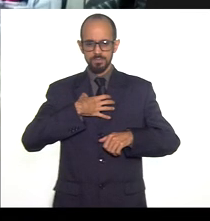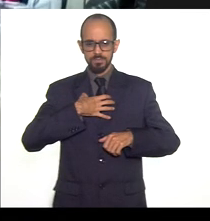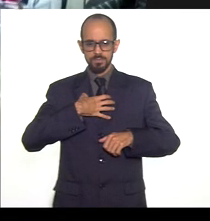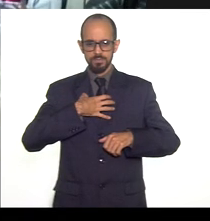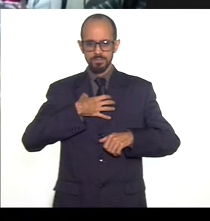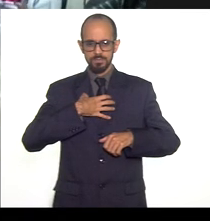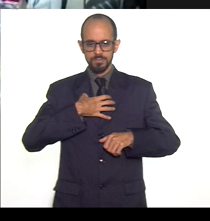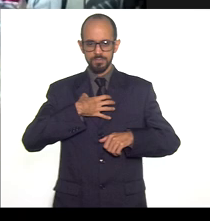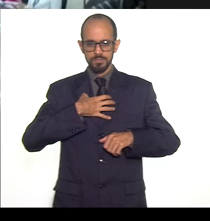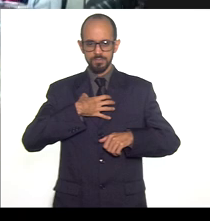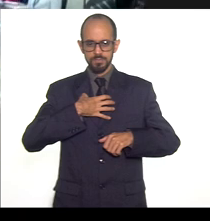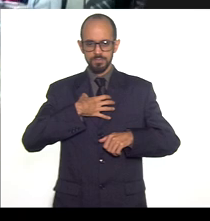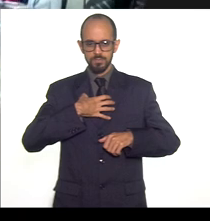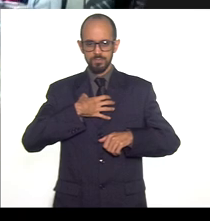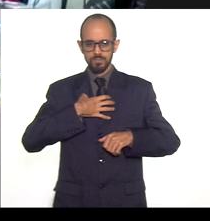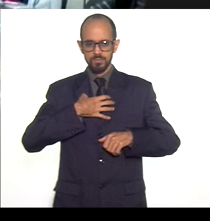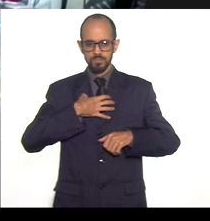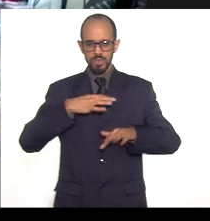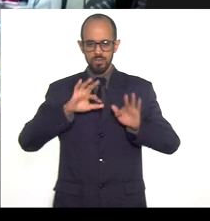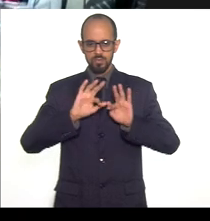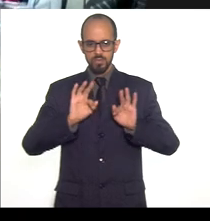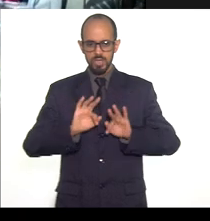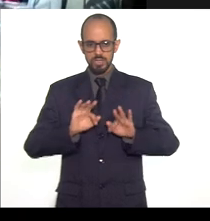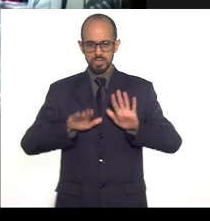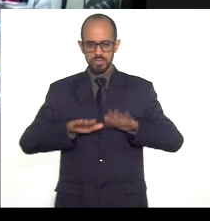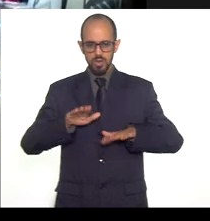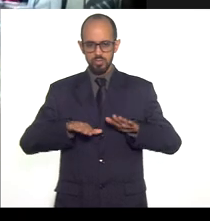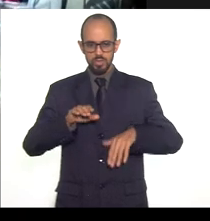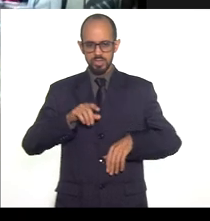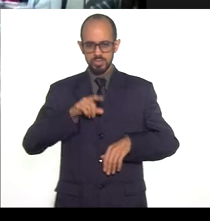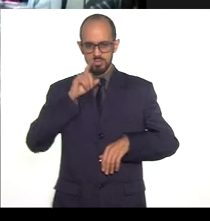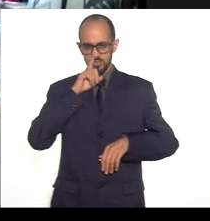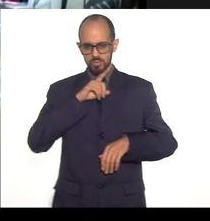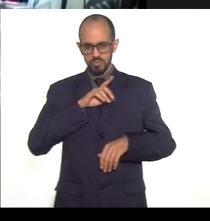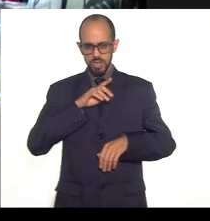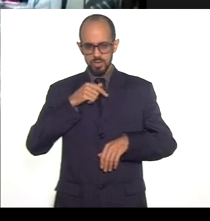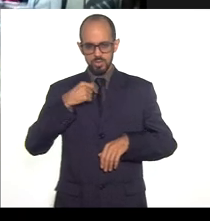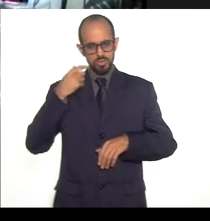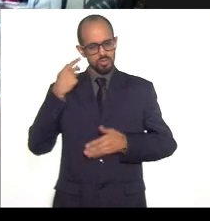até feliz, mas acho que entendi errado. Secretário, por favor.